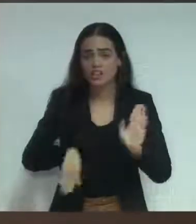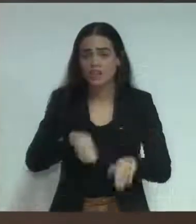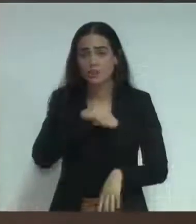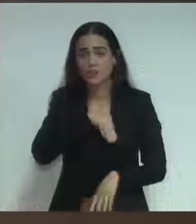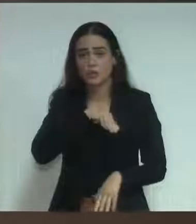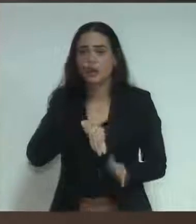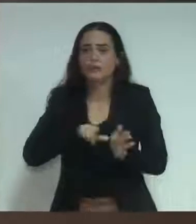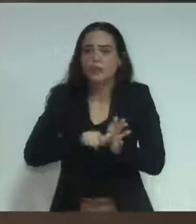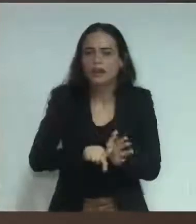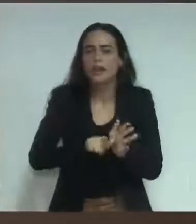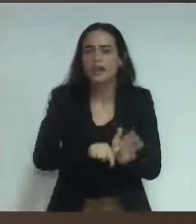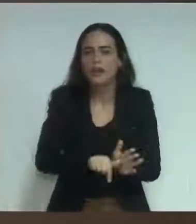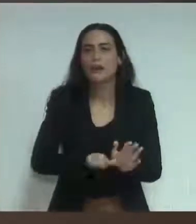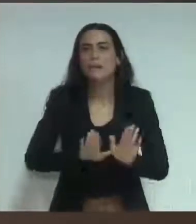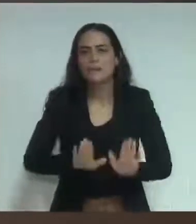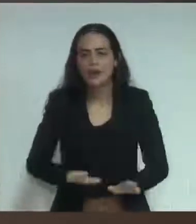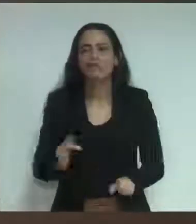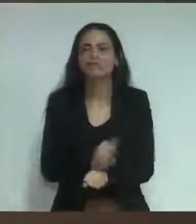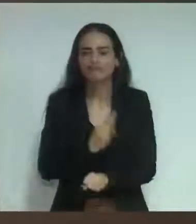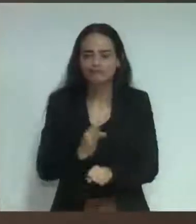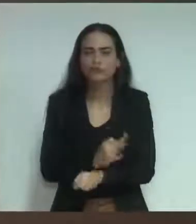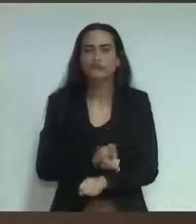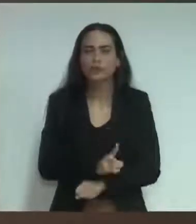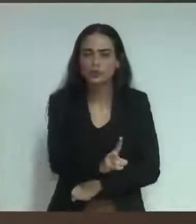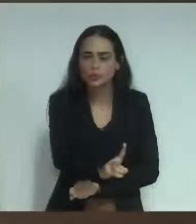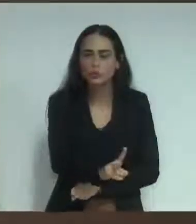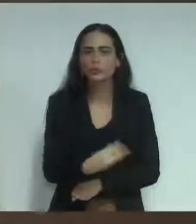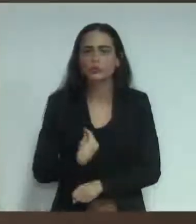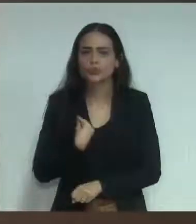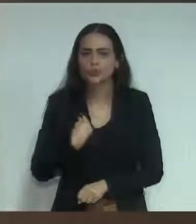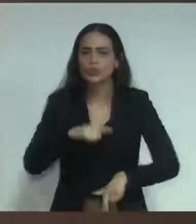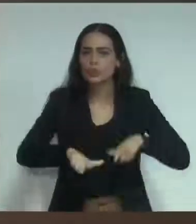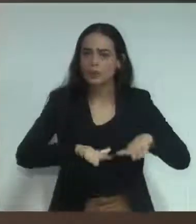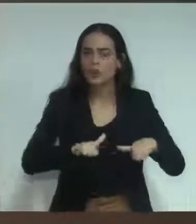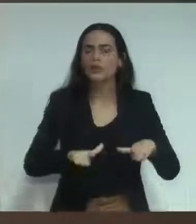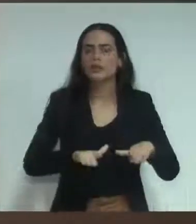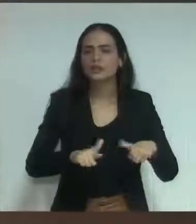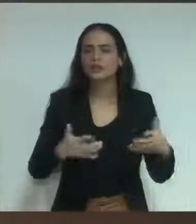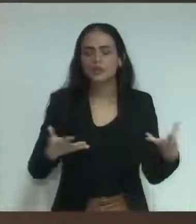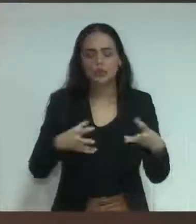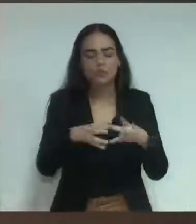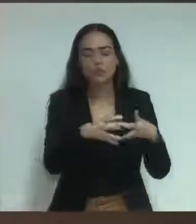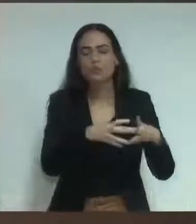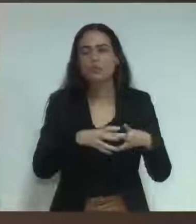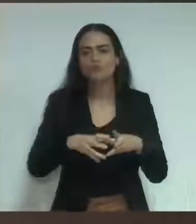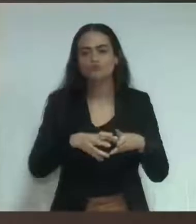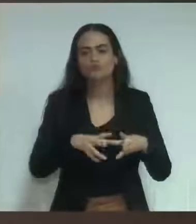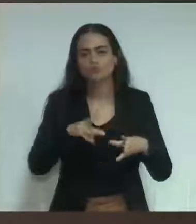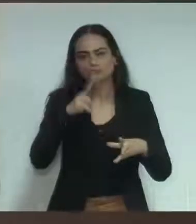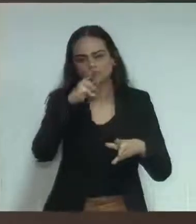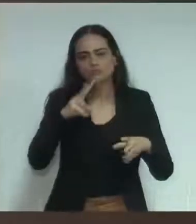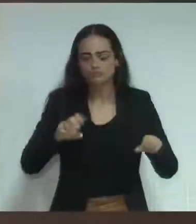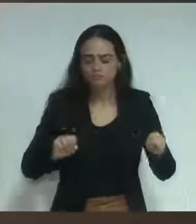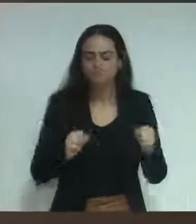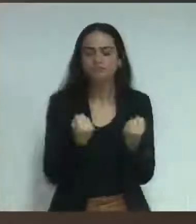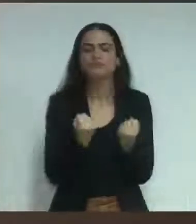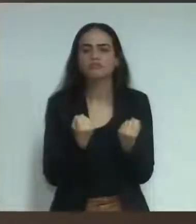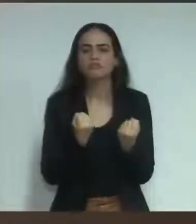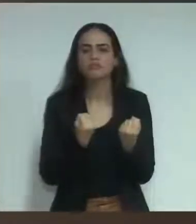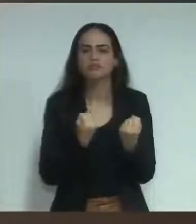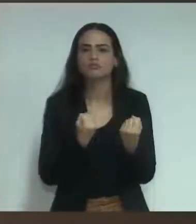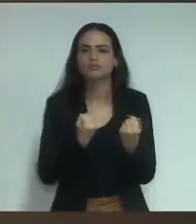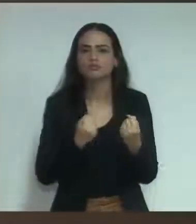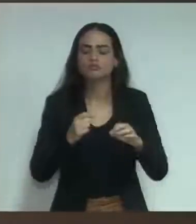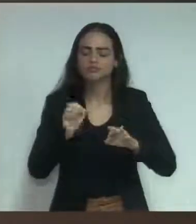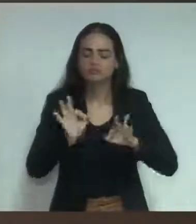atrasados, mas se mantiveram lá, então é um conjunto de pessoas que trabalharam para que a gente pudesse ter a